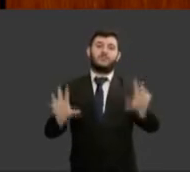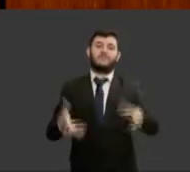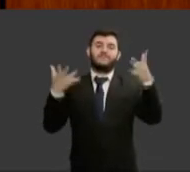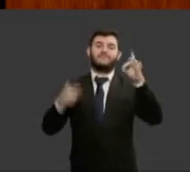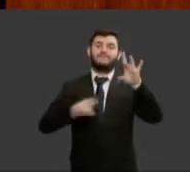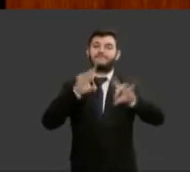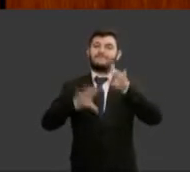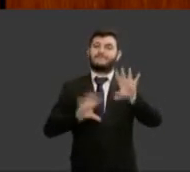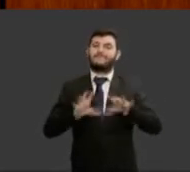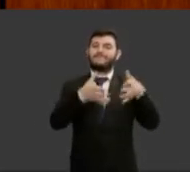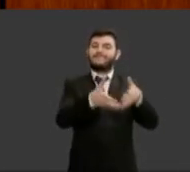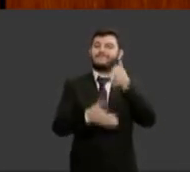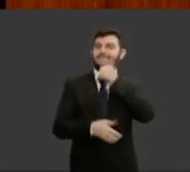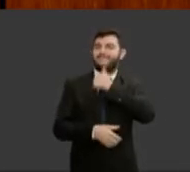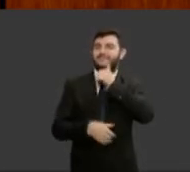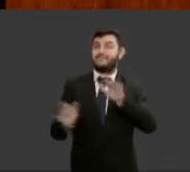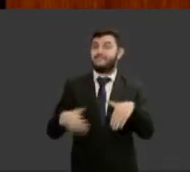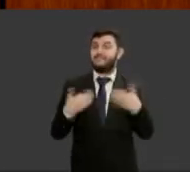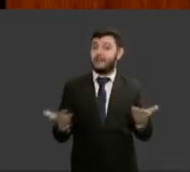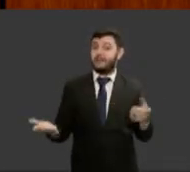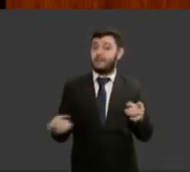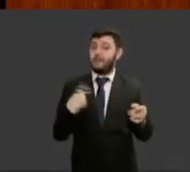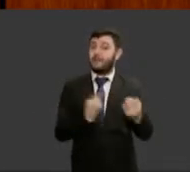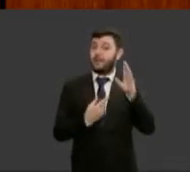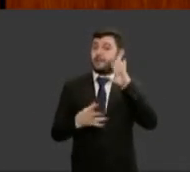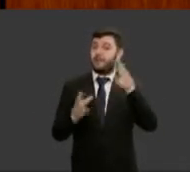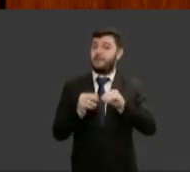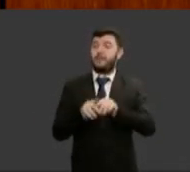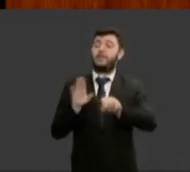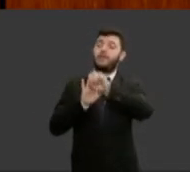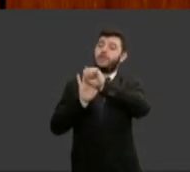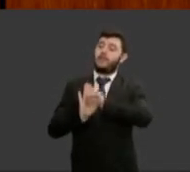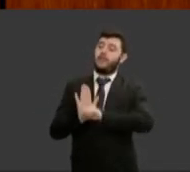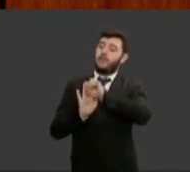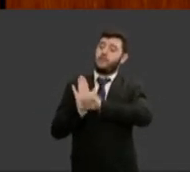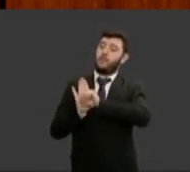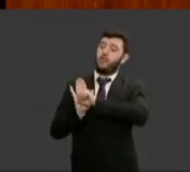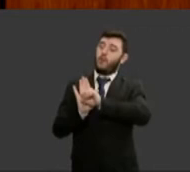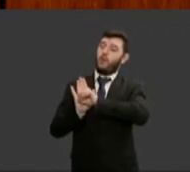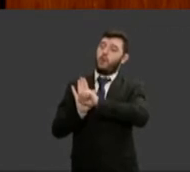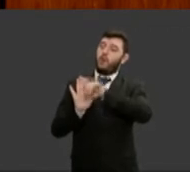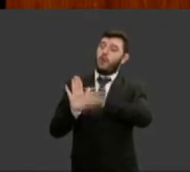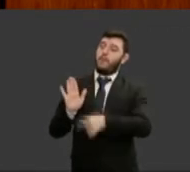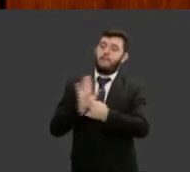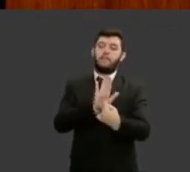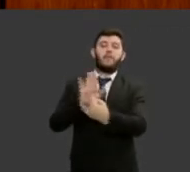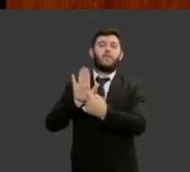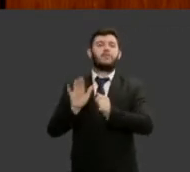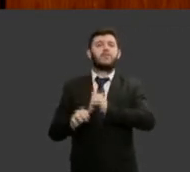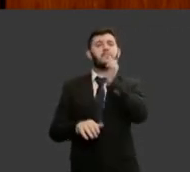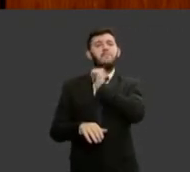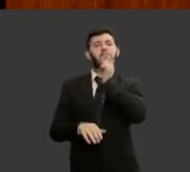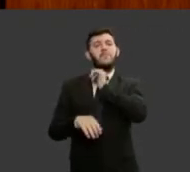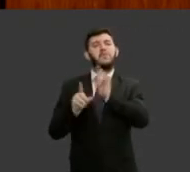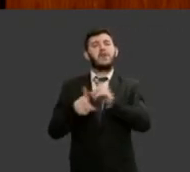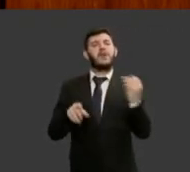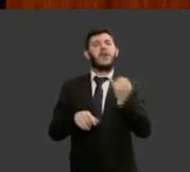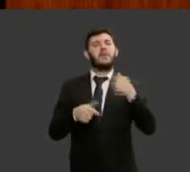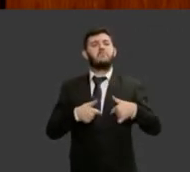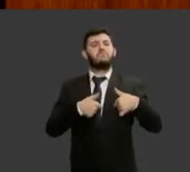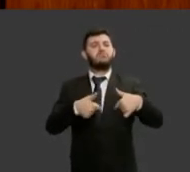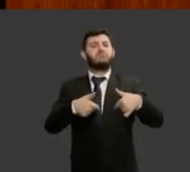nessa simbólica data em que se comemora a grandeza e a importância da mulher suas avatares e conquistas